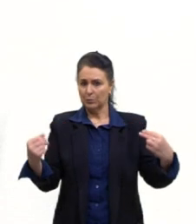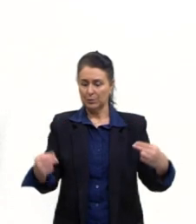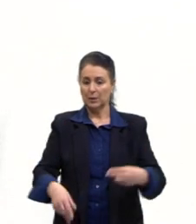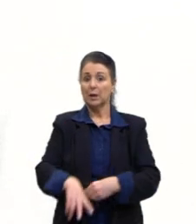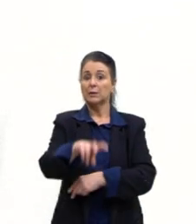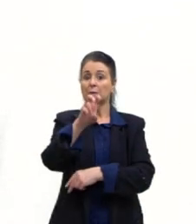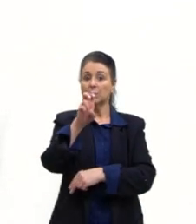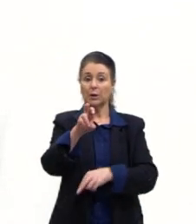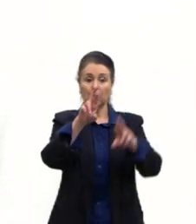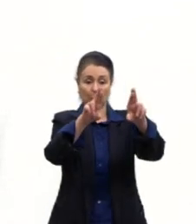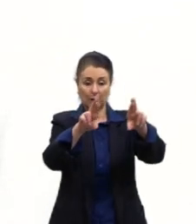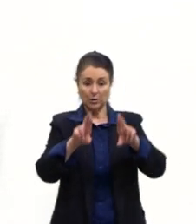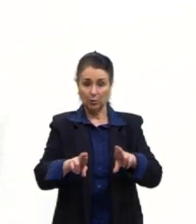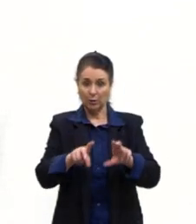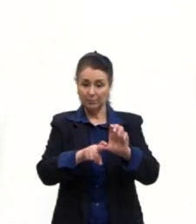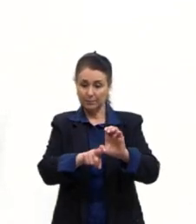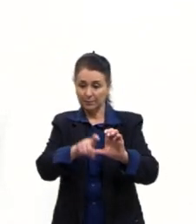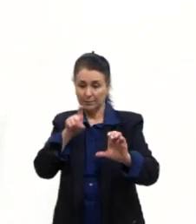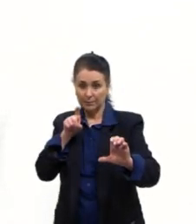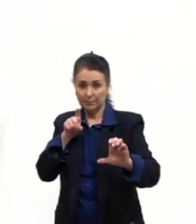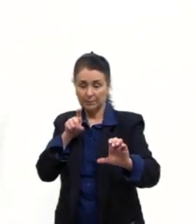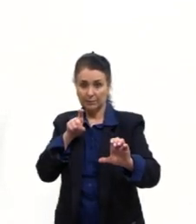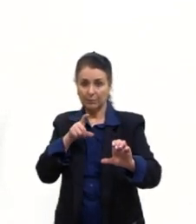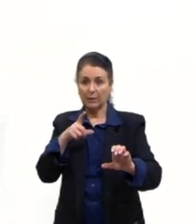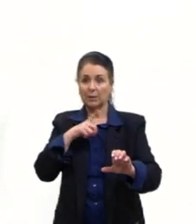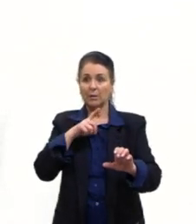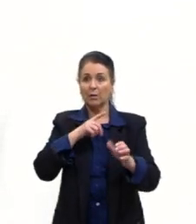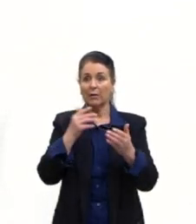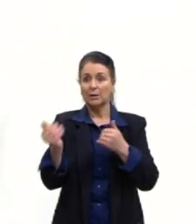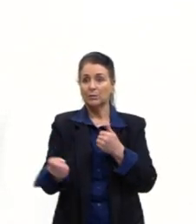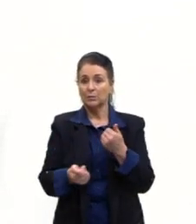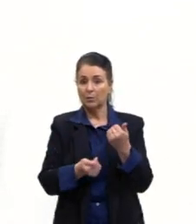autônomas. Essas regiões autônomas, então, é a Mongólia interior,